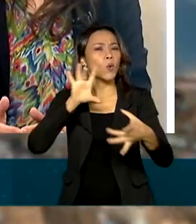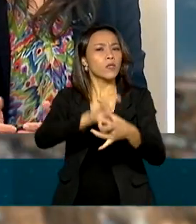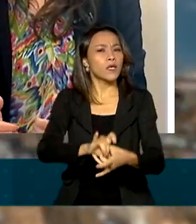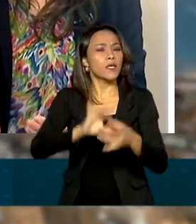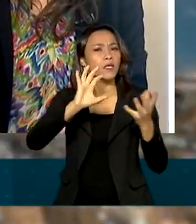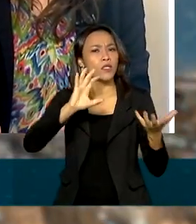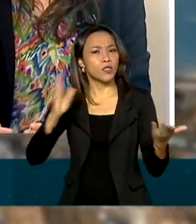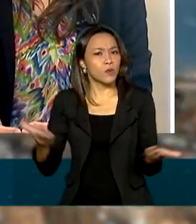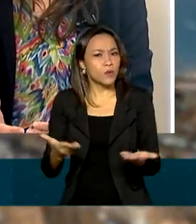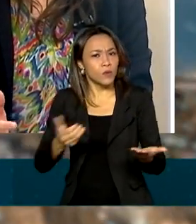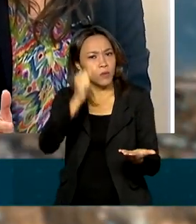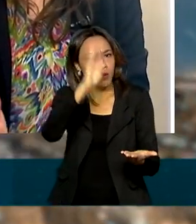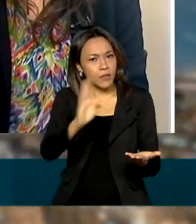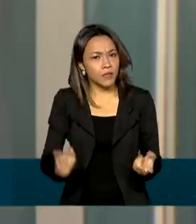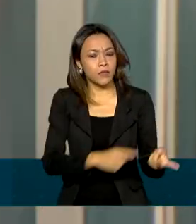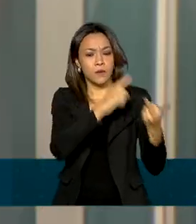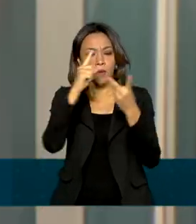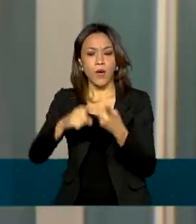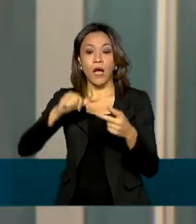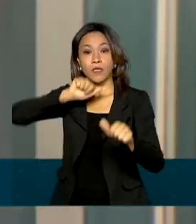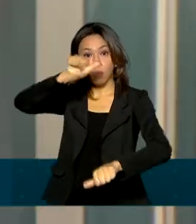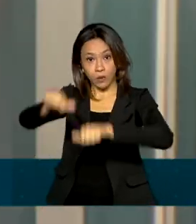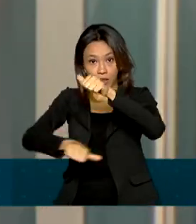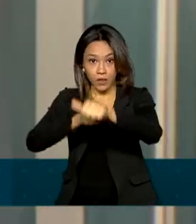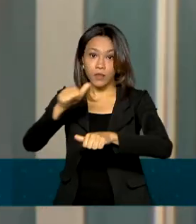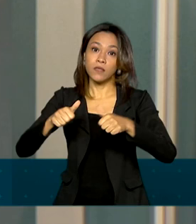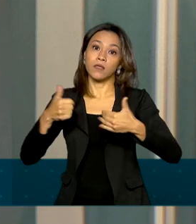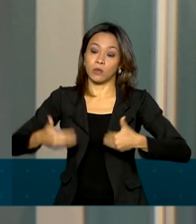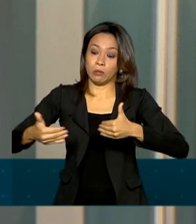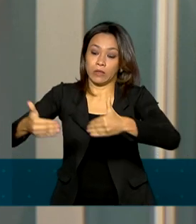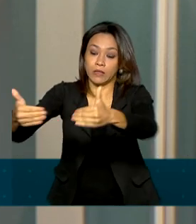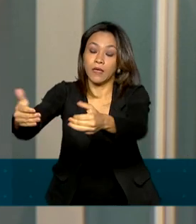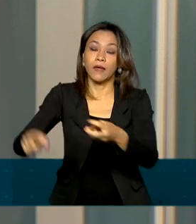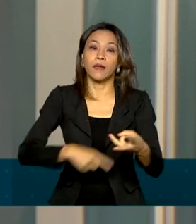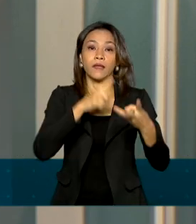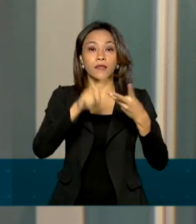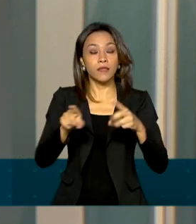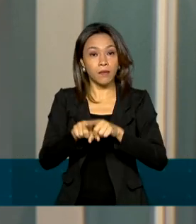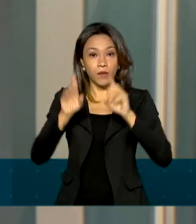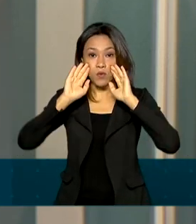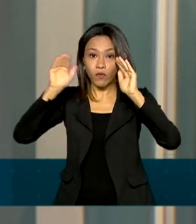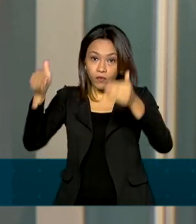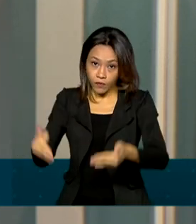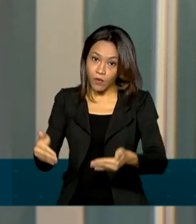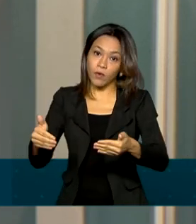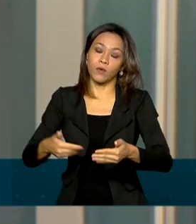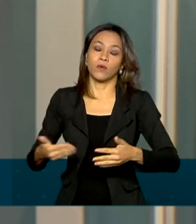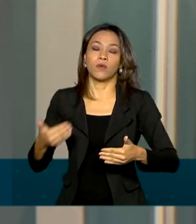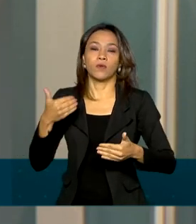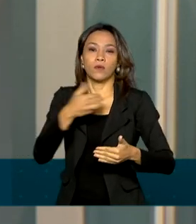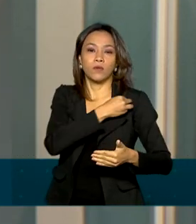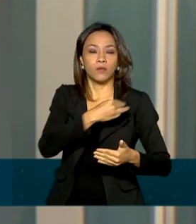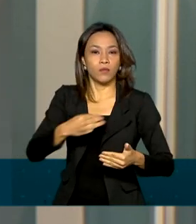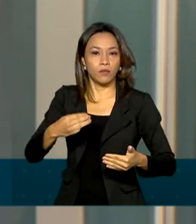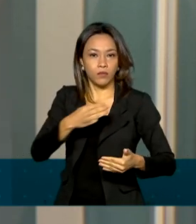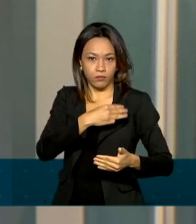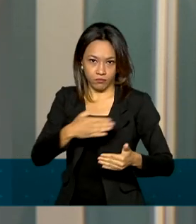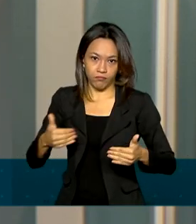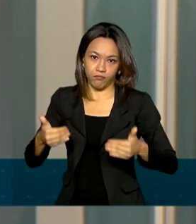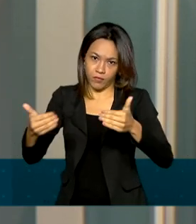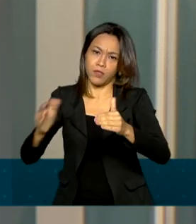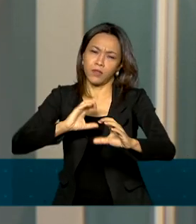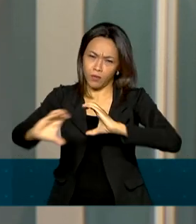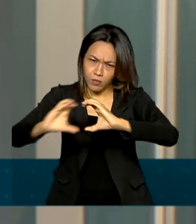mudanças ministeriais recentes e falou sobre as prioridades do Ministério das Comunicações, entre elas o